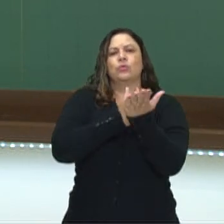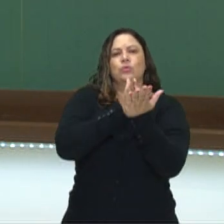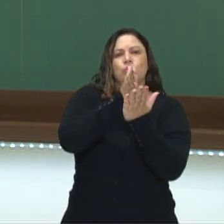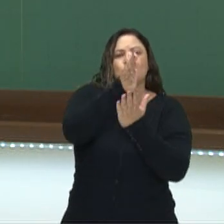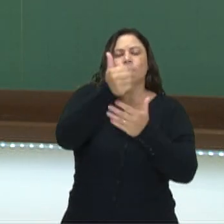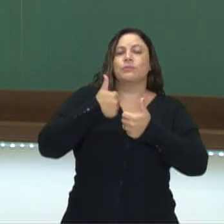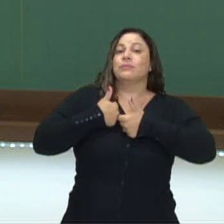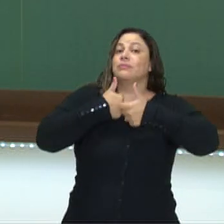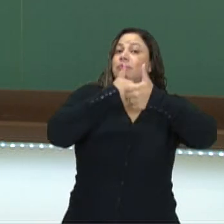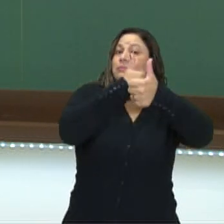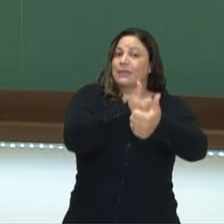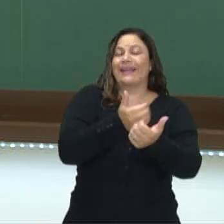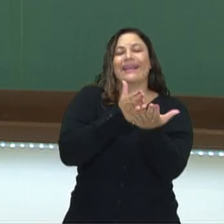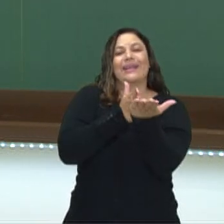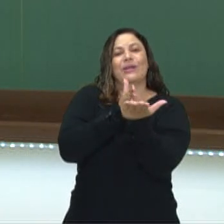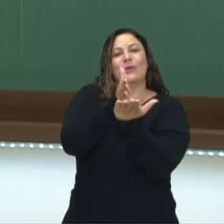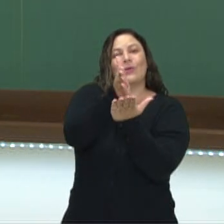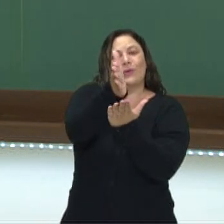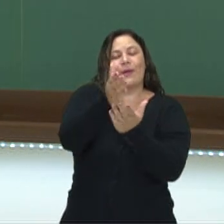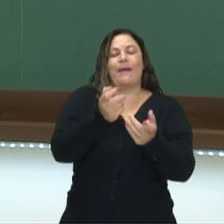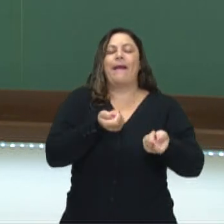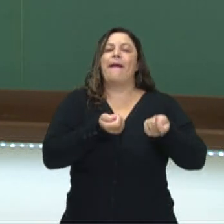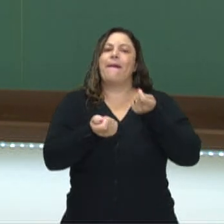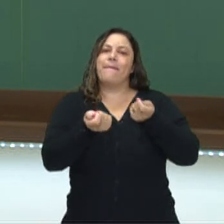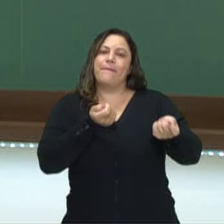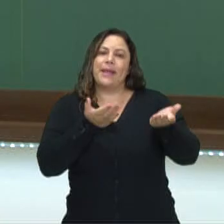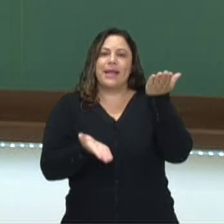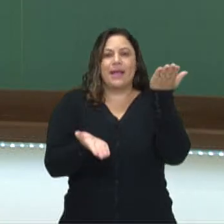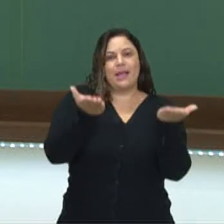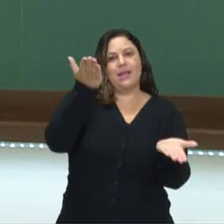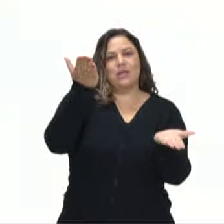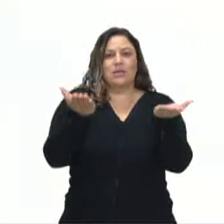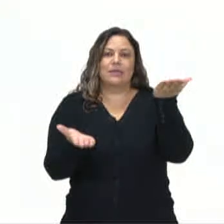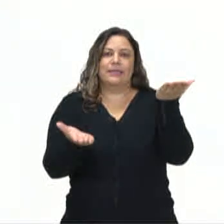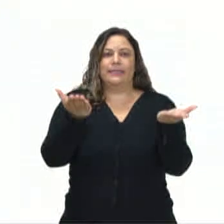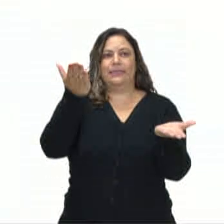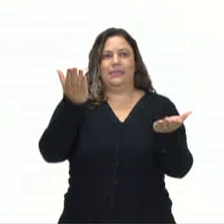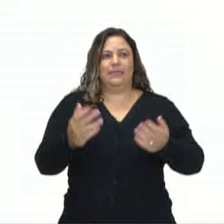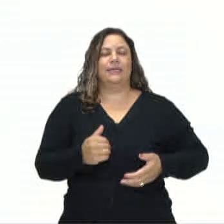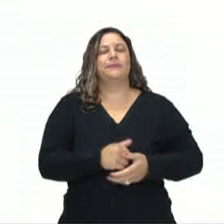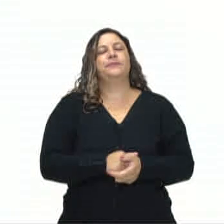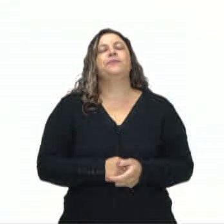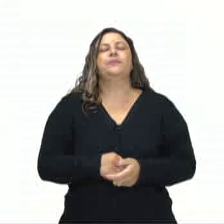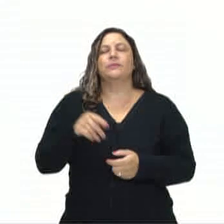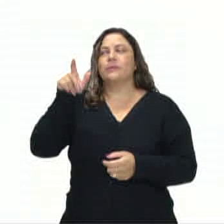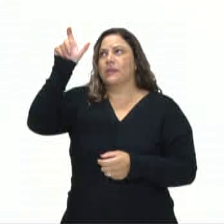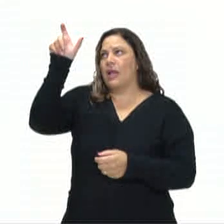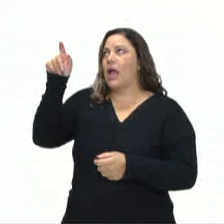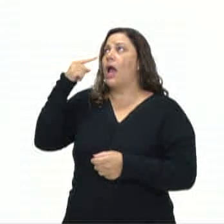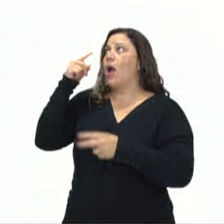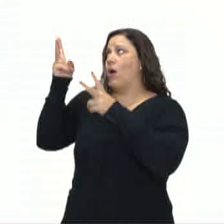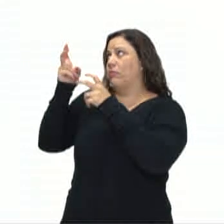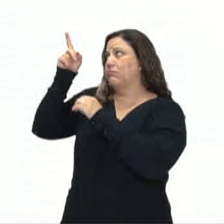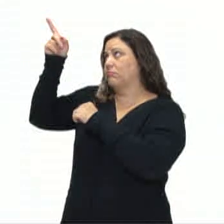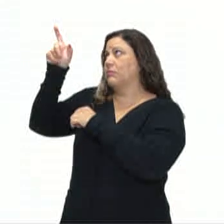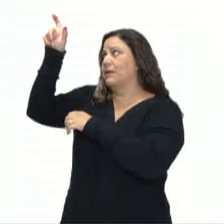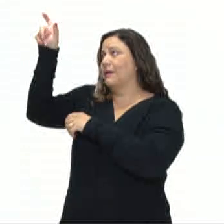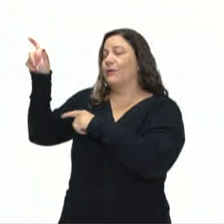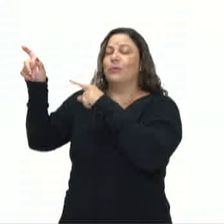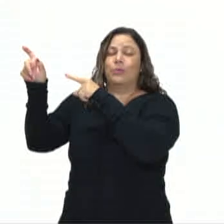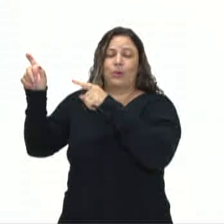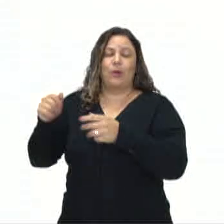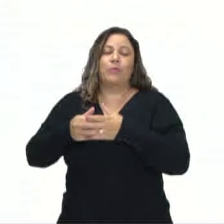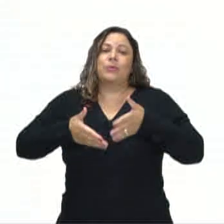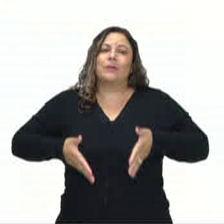por um caminho do meio, da mediania. Aristóteles nasceu em Estagira, relembrando alguns aspectos aí da